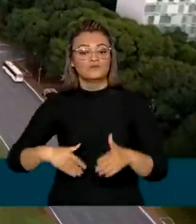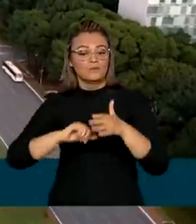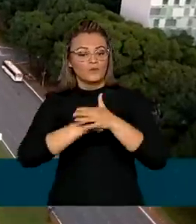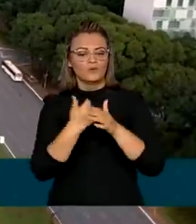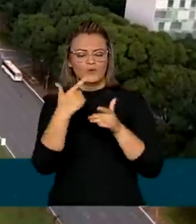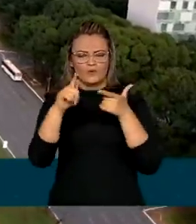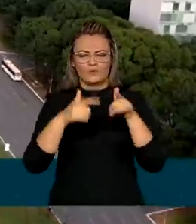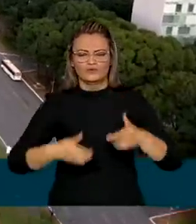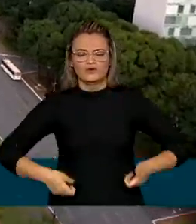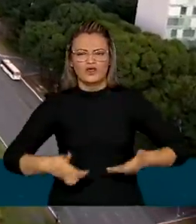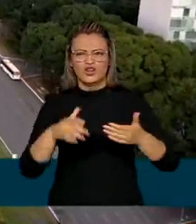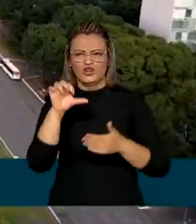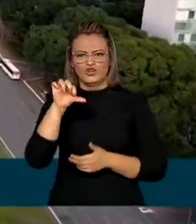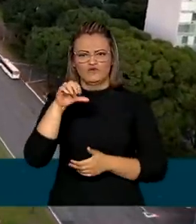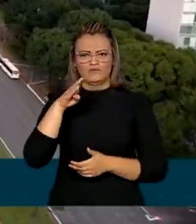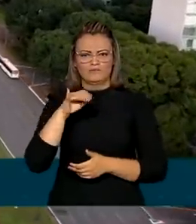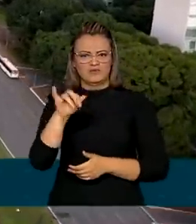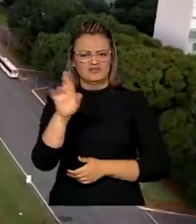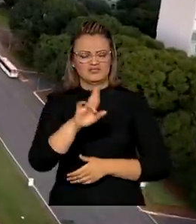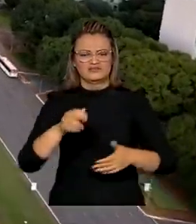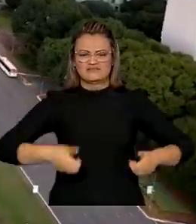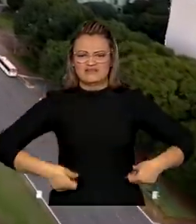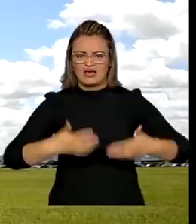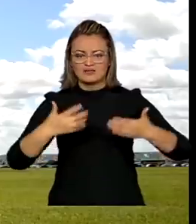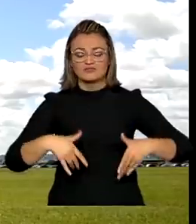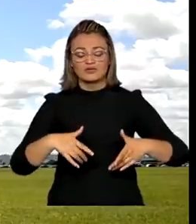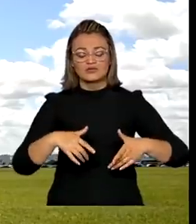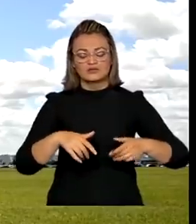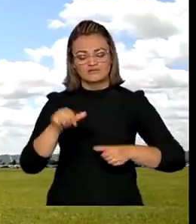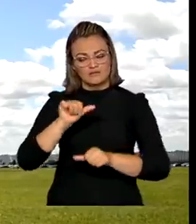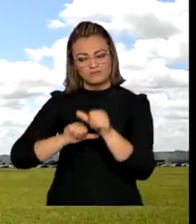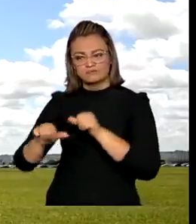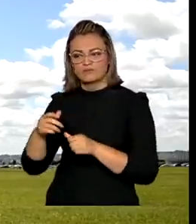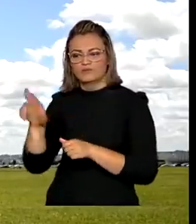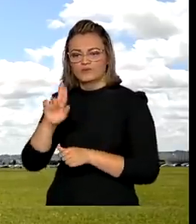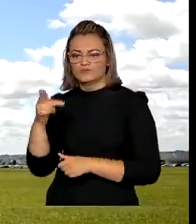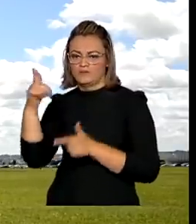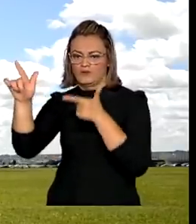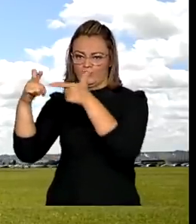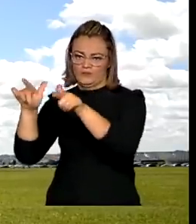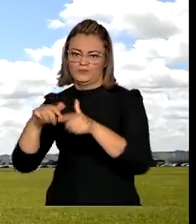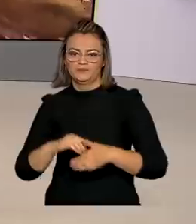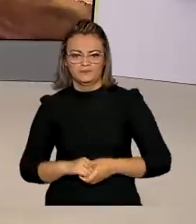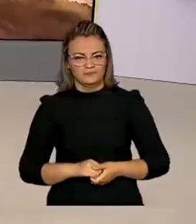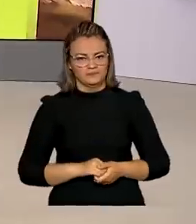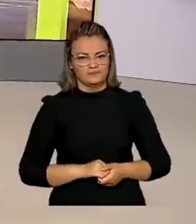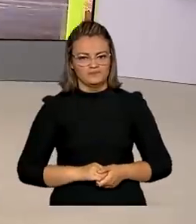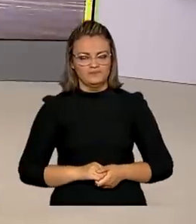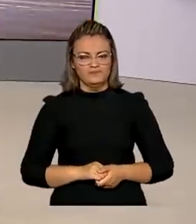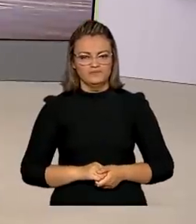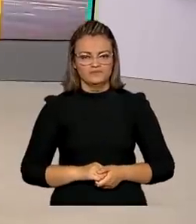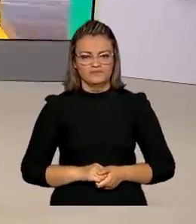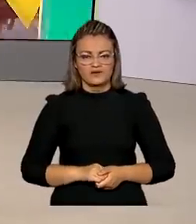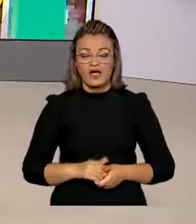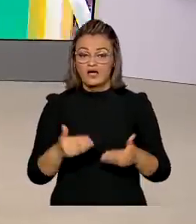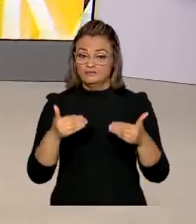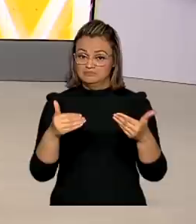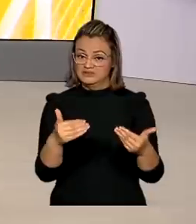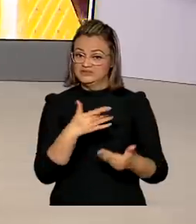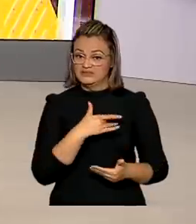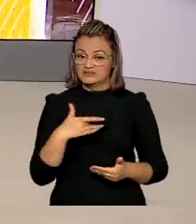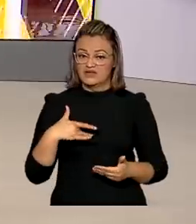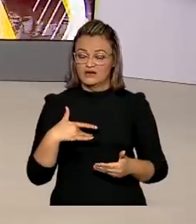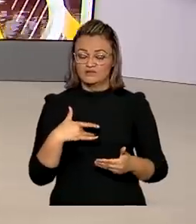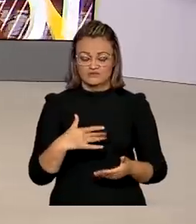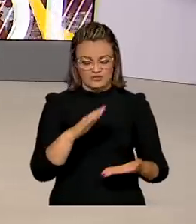orçamento de 9 bilhões de reais, valor que pode ser destravado ao longo do ano. O Ministério da Saúde começou